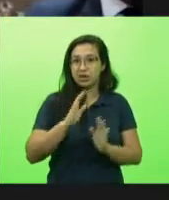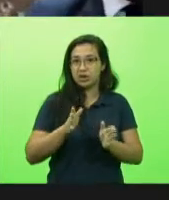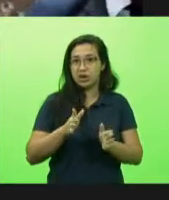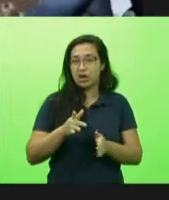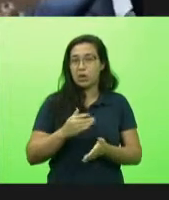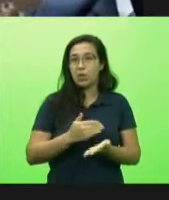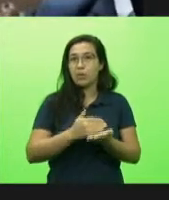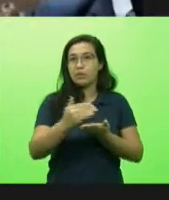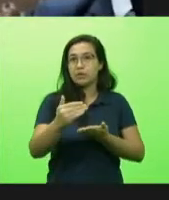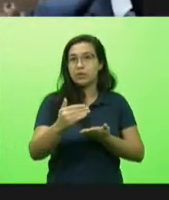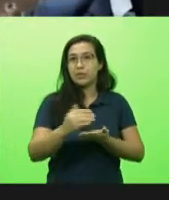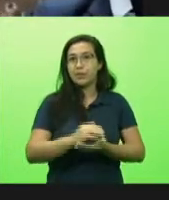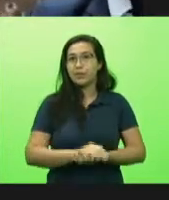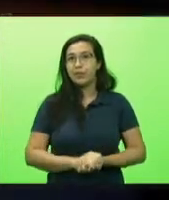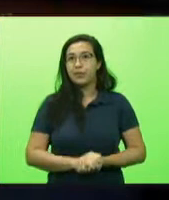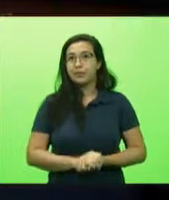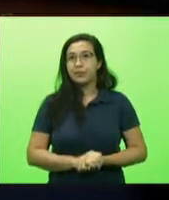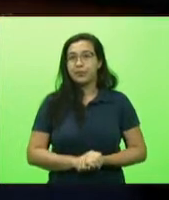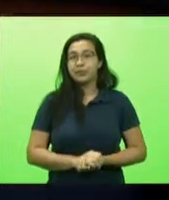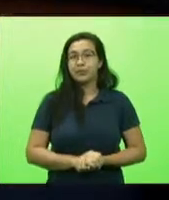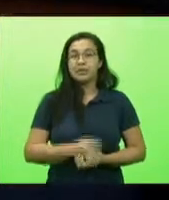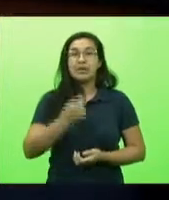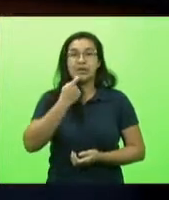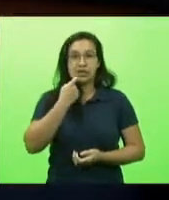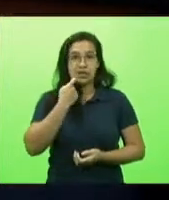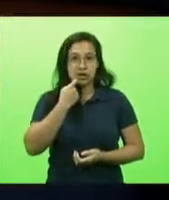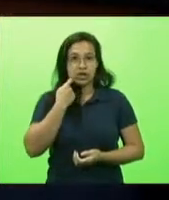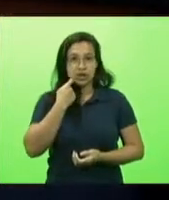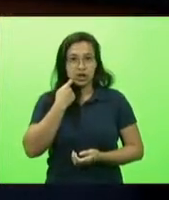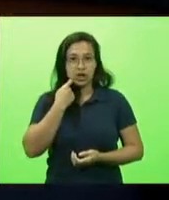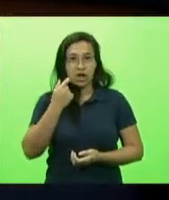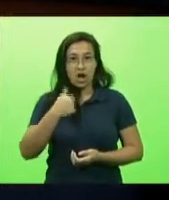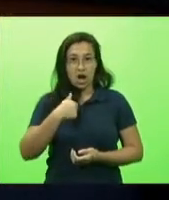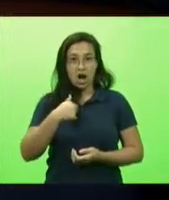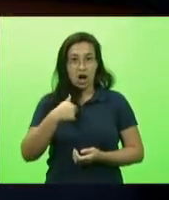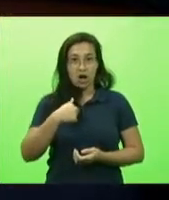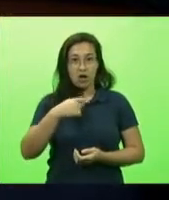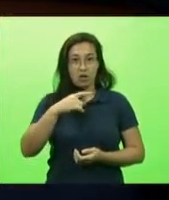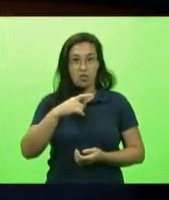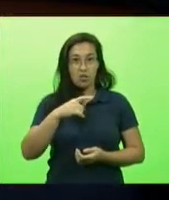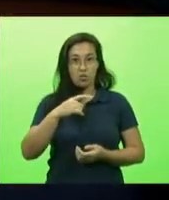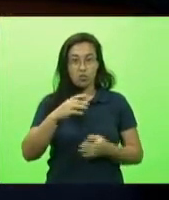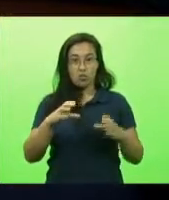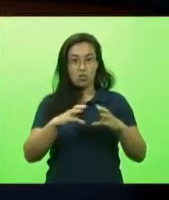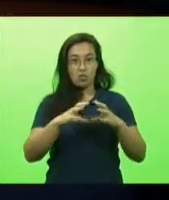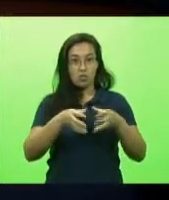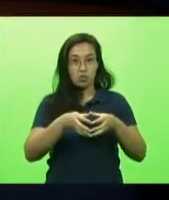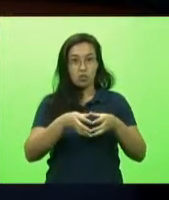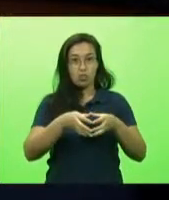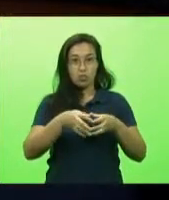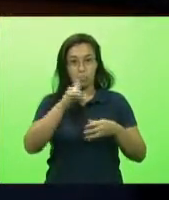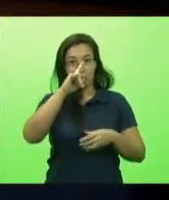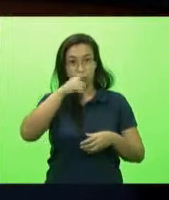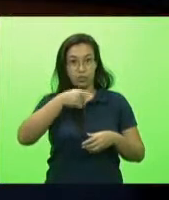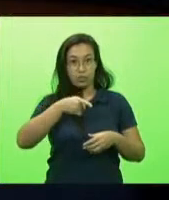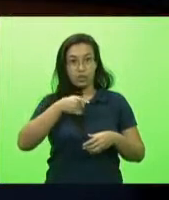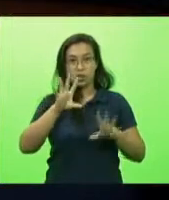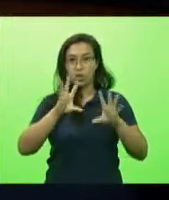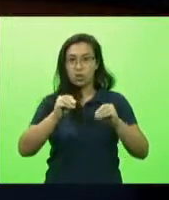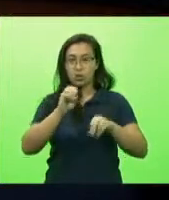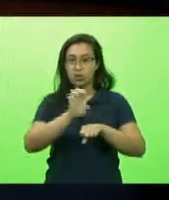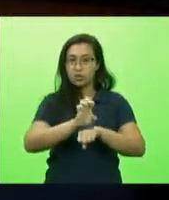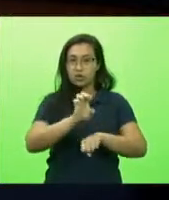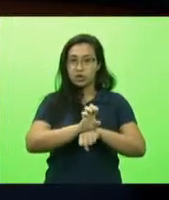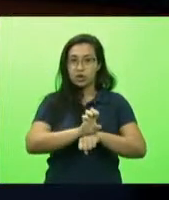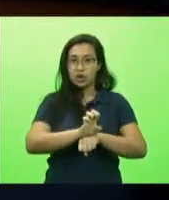segundos obrigada na última sexta-feira eu coordenei uma reunião com todos os estados as comissões de